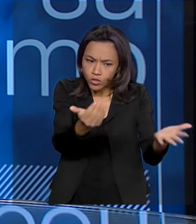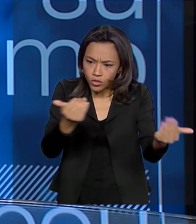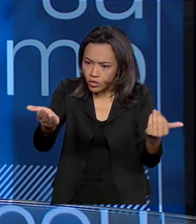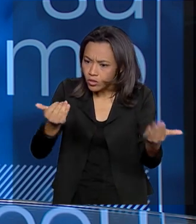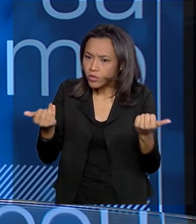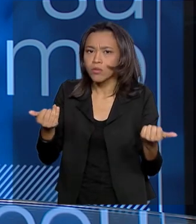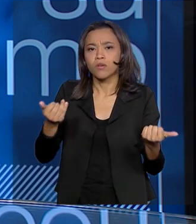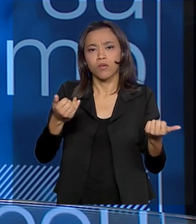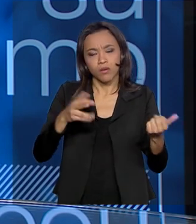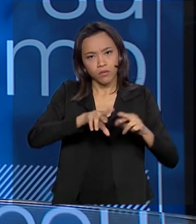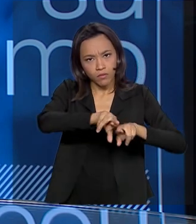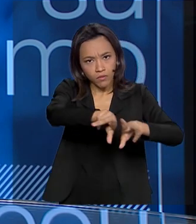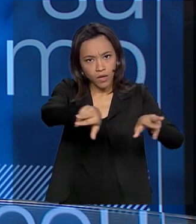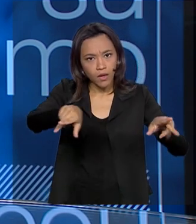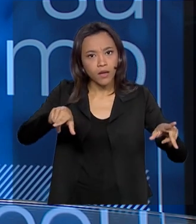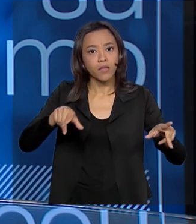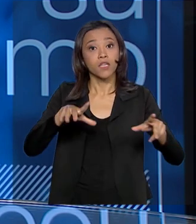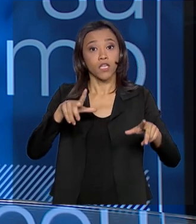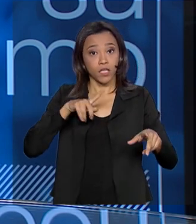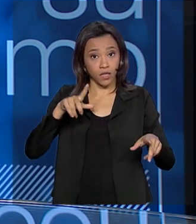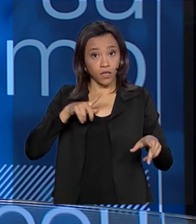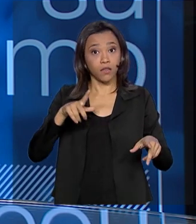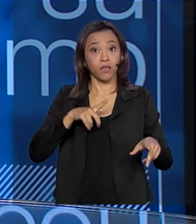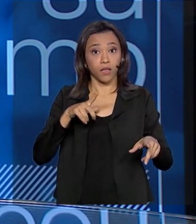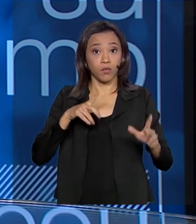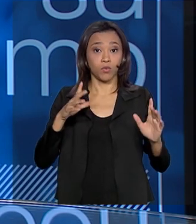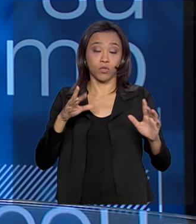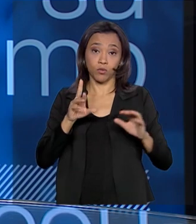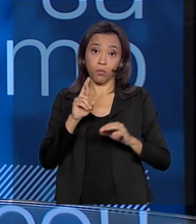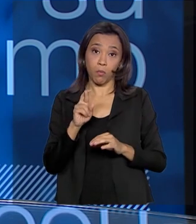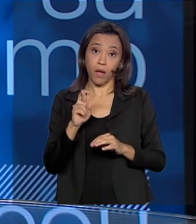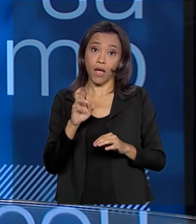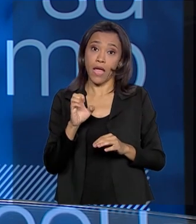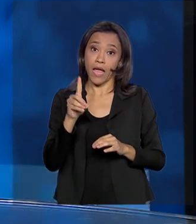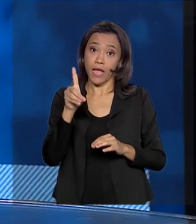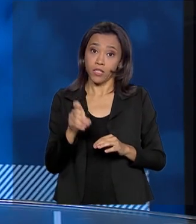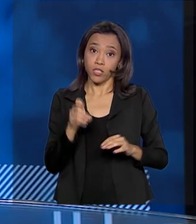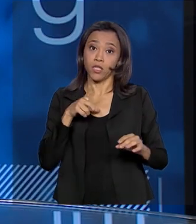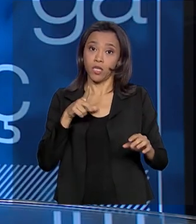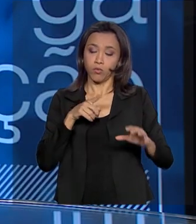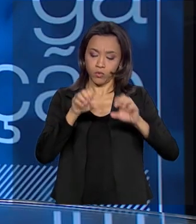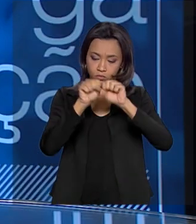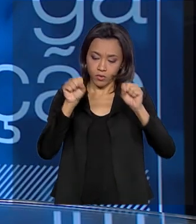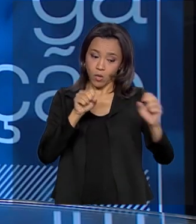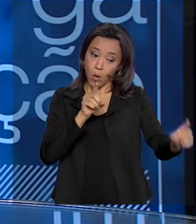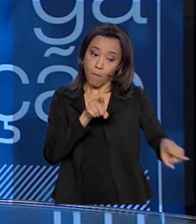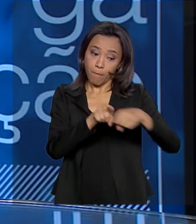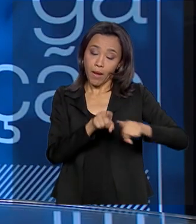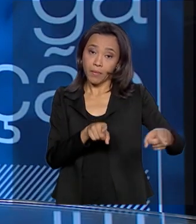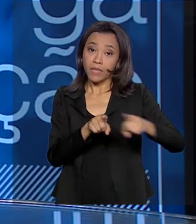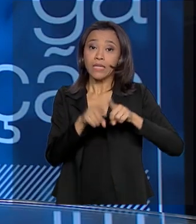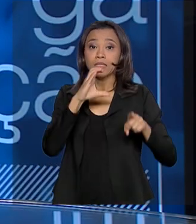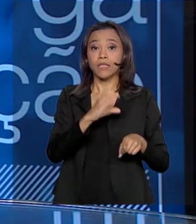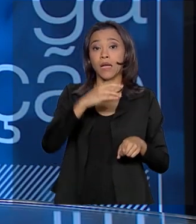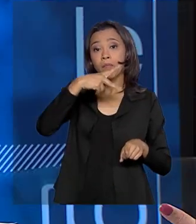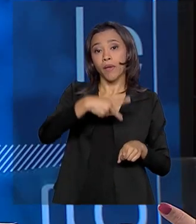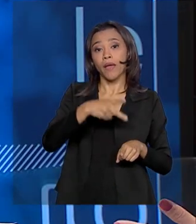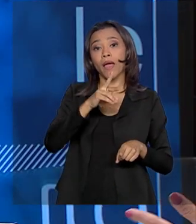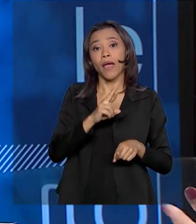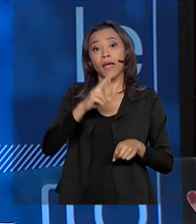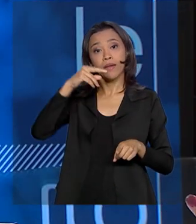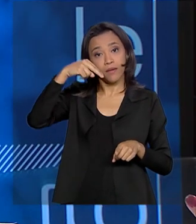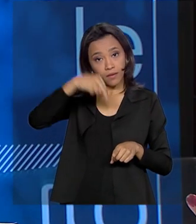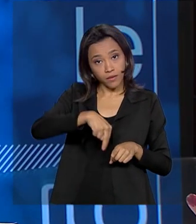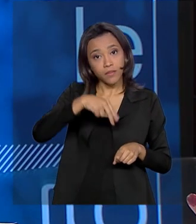Então, com relação à rede que nós disponibilizamos na ANA, nós contamos em parceria grande com a CPRM, para fazer esse monitoramento